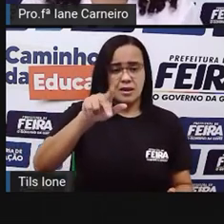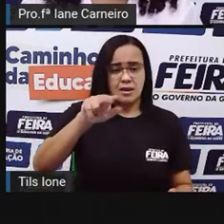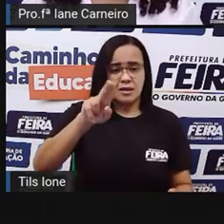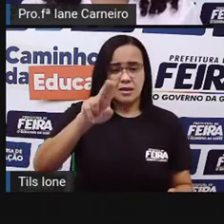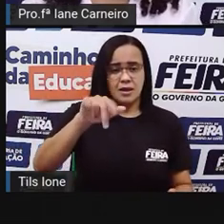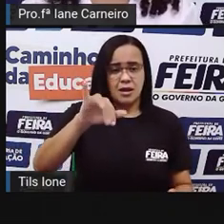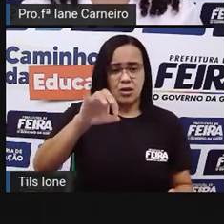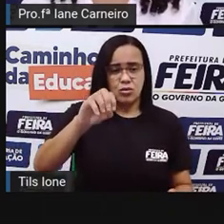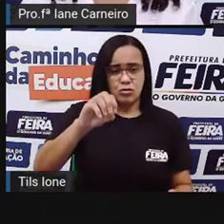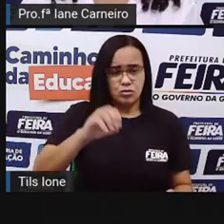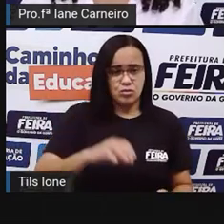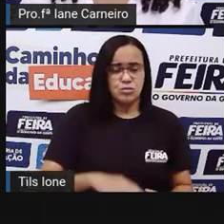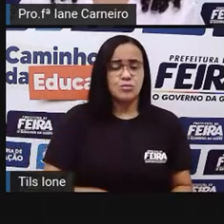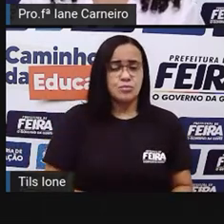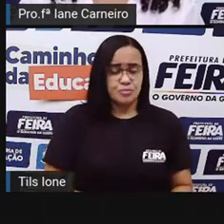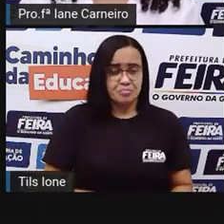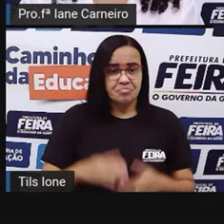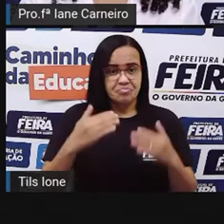Lúcio,